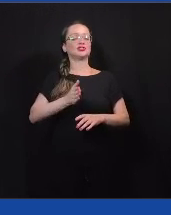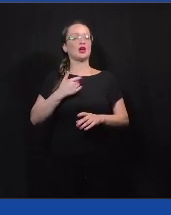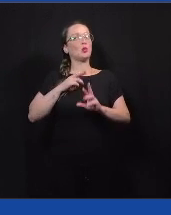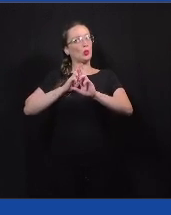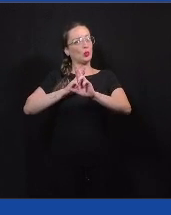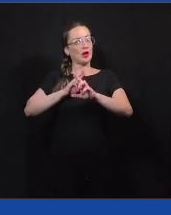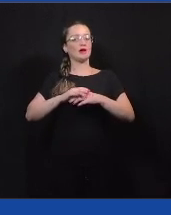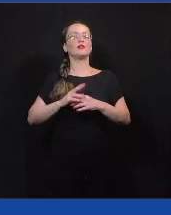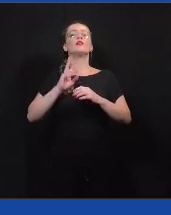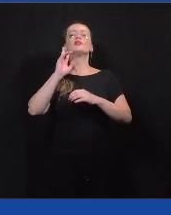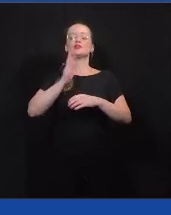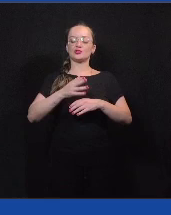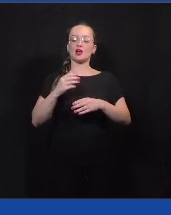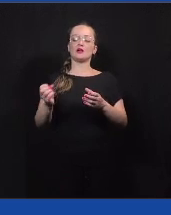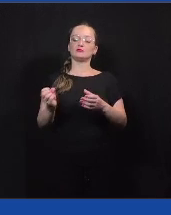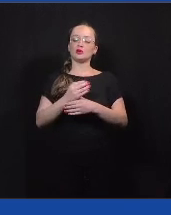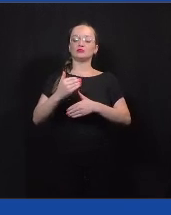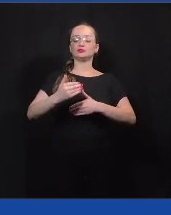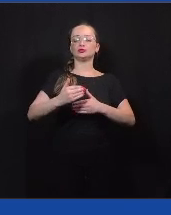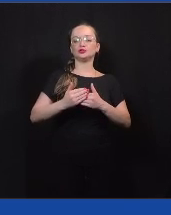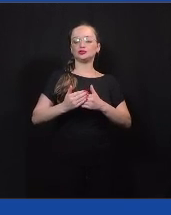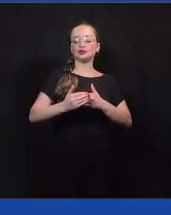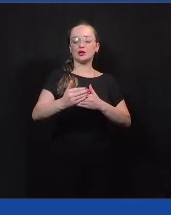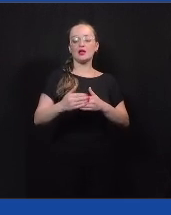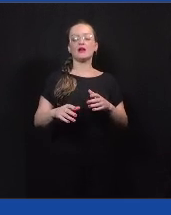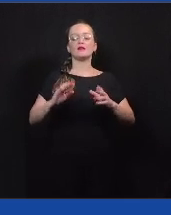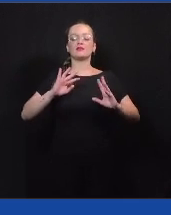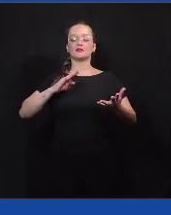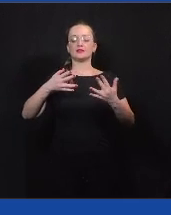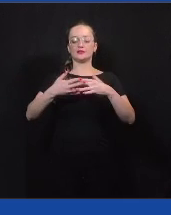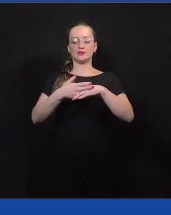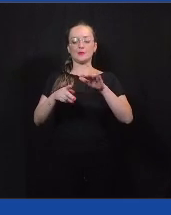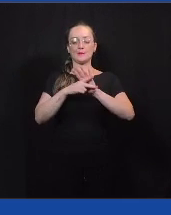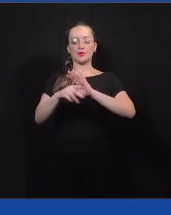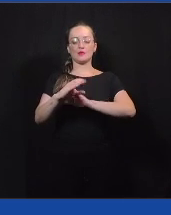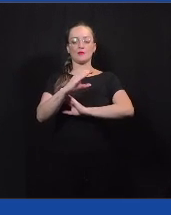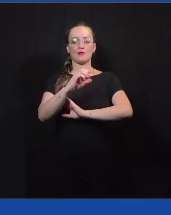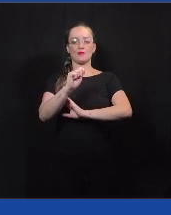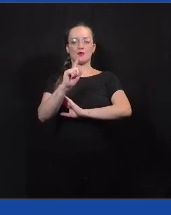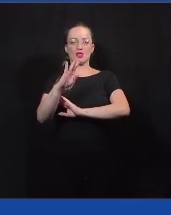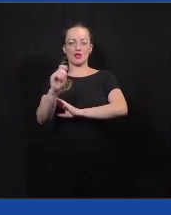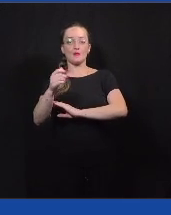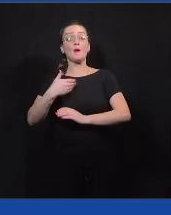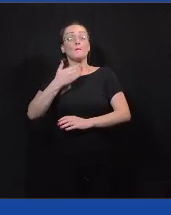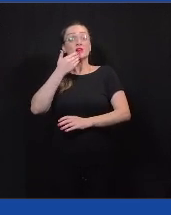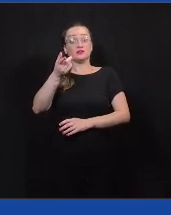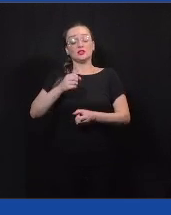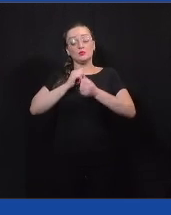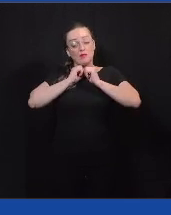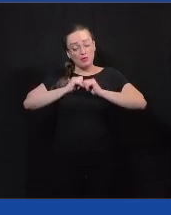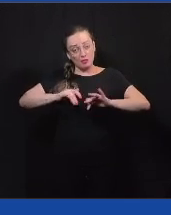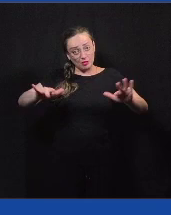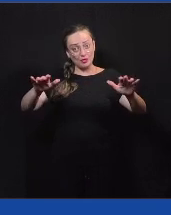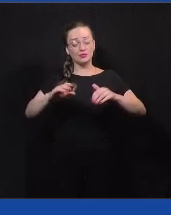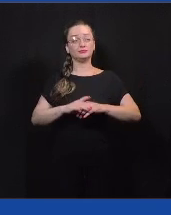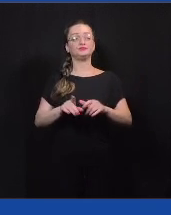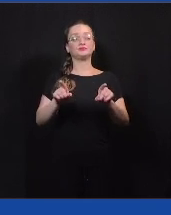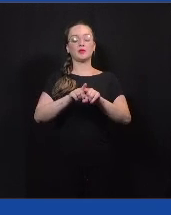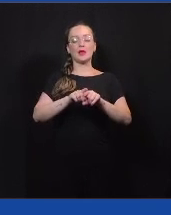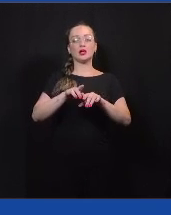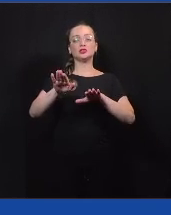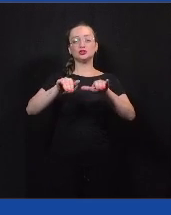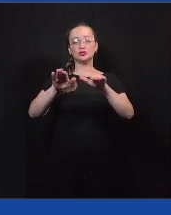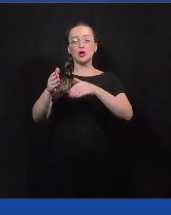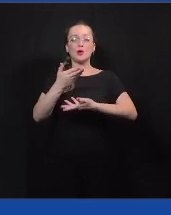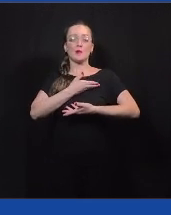no ar a nova jornada do Cidadão do Collab e vocês vão poder jogar. E aí eu peço que vocês compartilhem, que divulguem, que convidem seus amigos